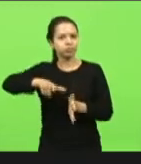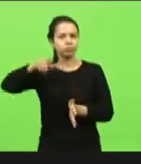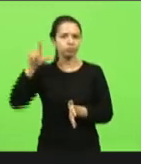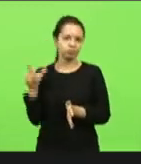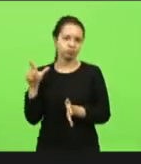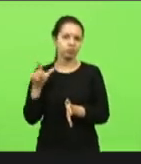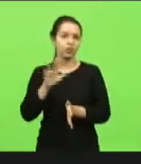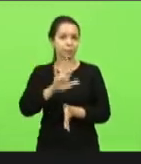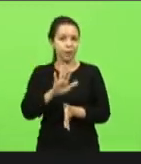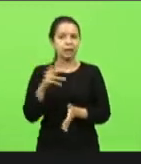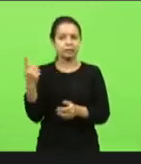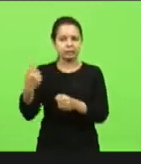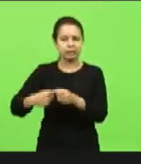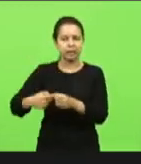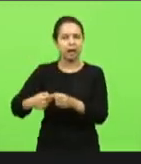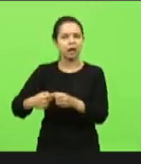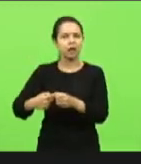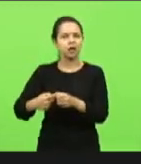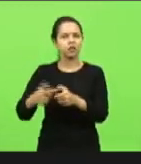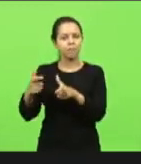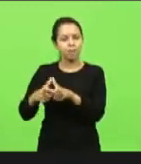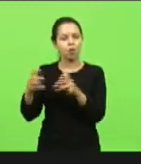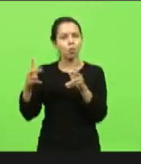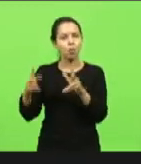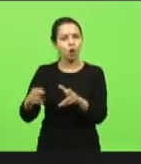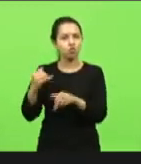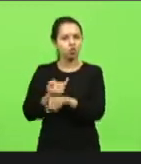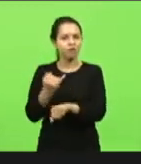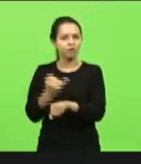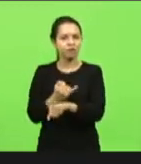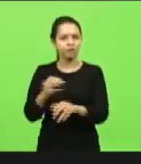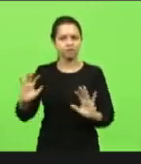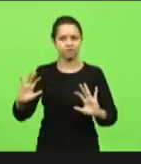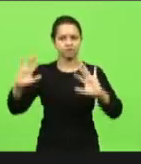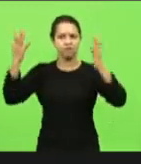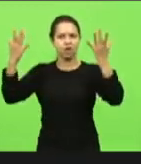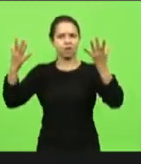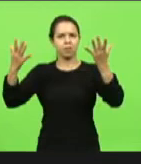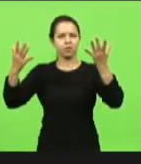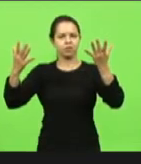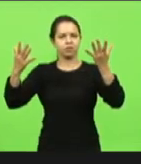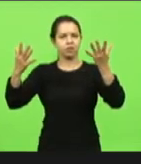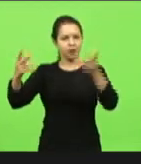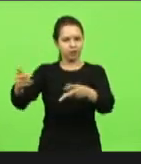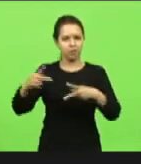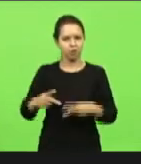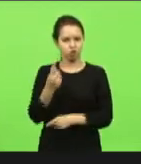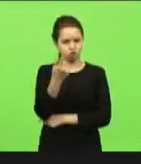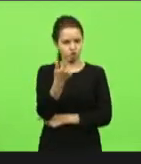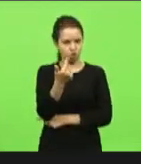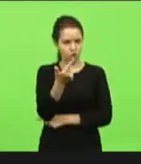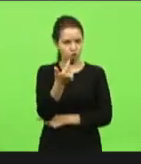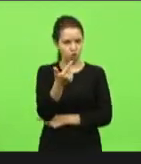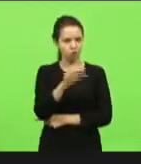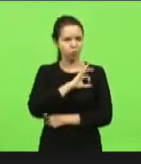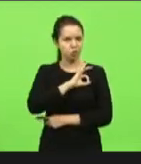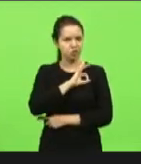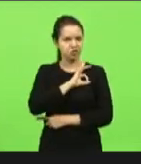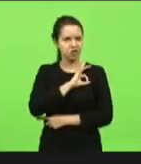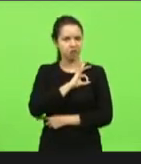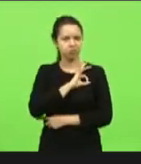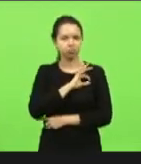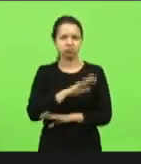mas uma cidade tamanho de Joinville fazer uma festa para receber 12 polícias rapaz 12 policiais